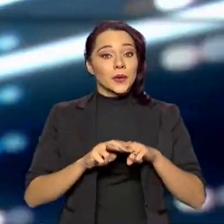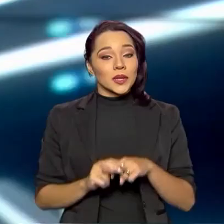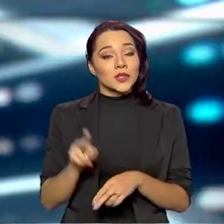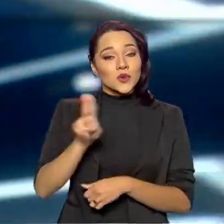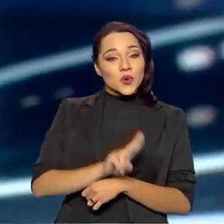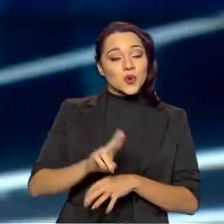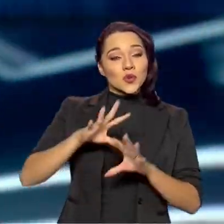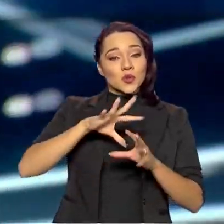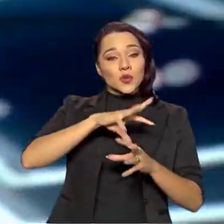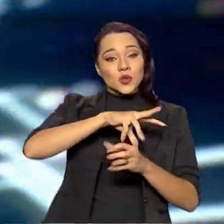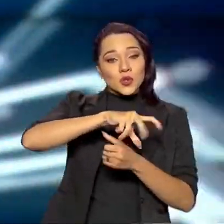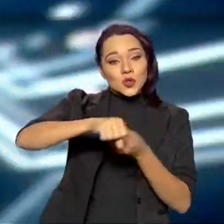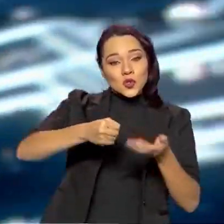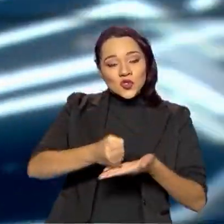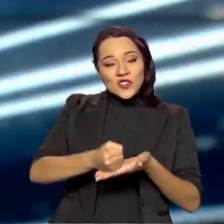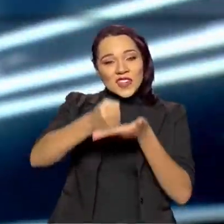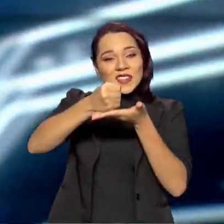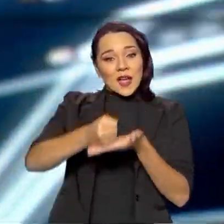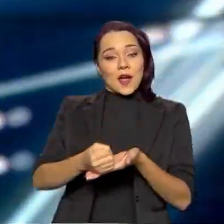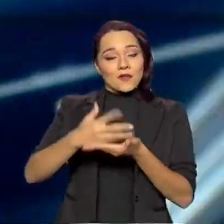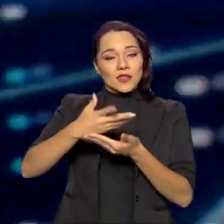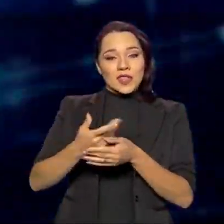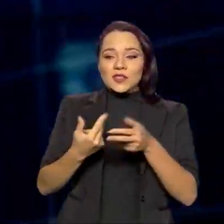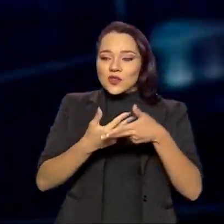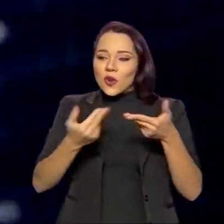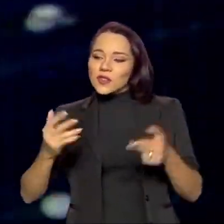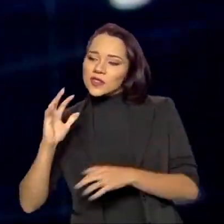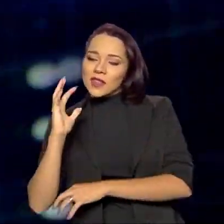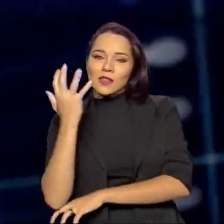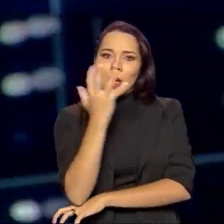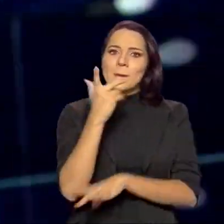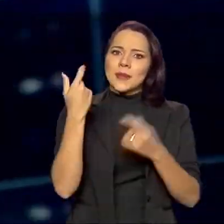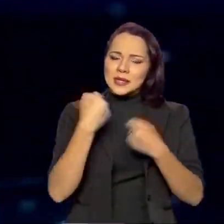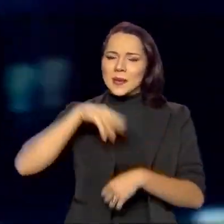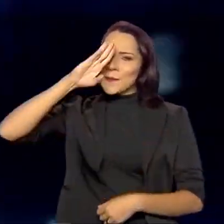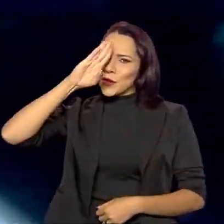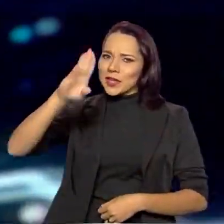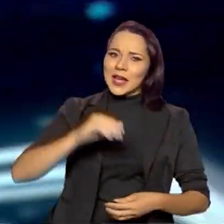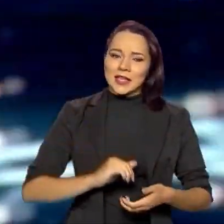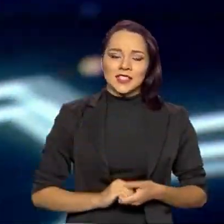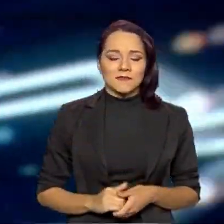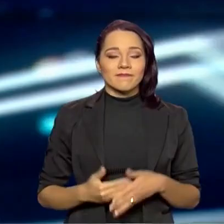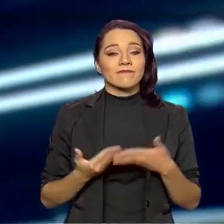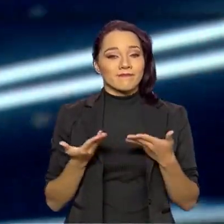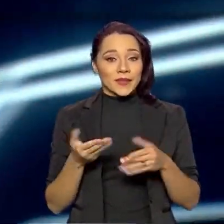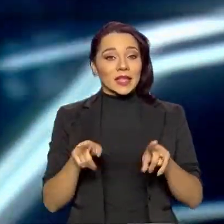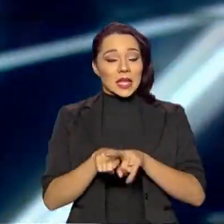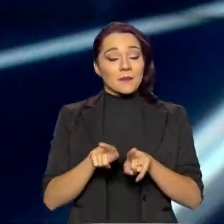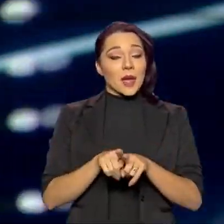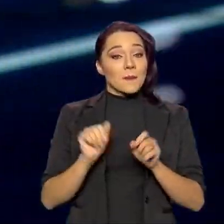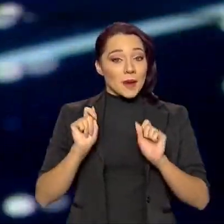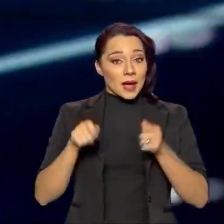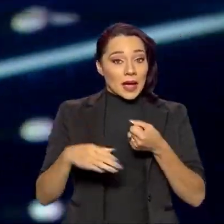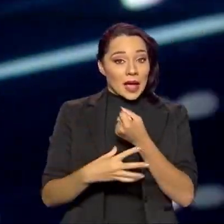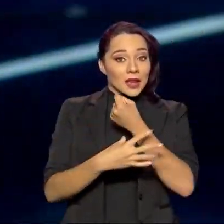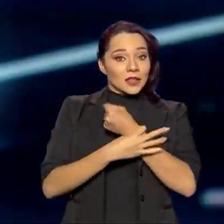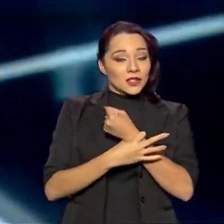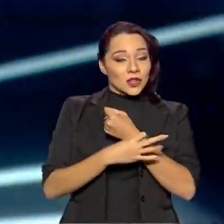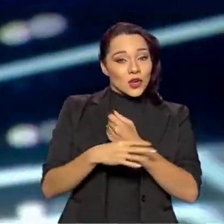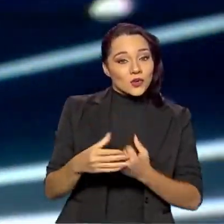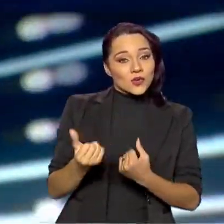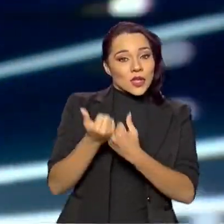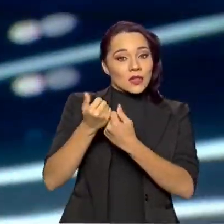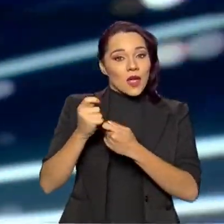o uso sustentável dos seus recursos naturais tem que ser prioridade. Inclusive, para poder garantir o sustento